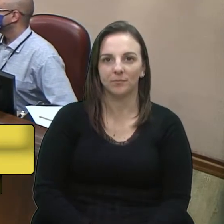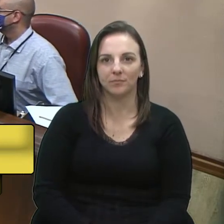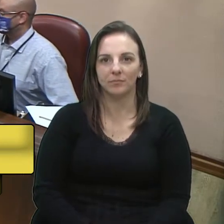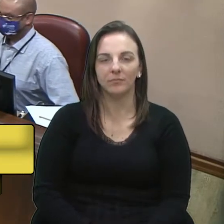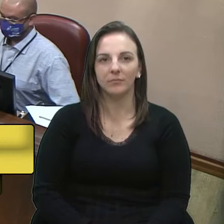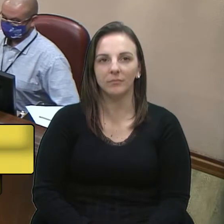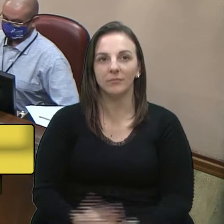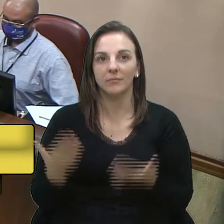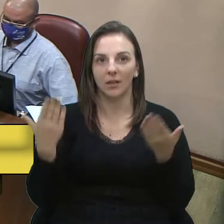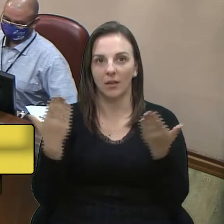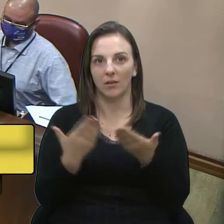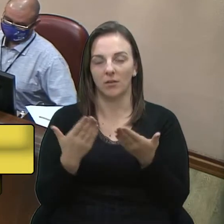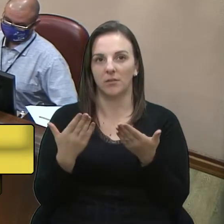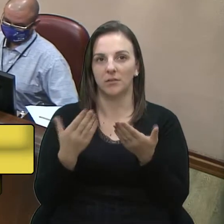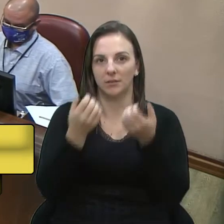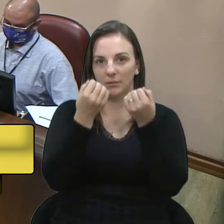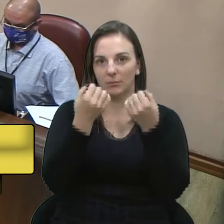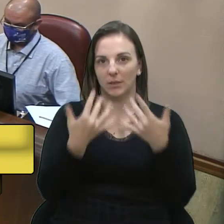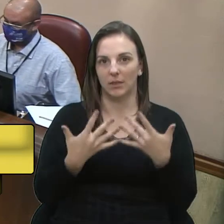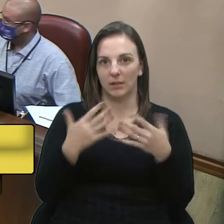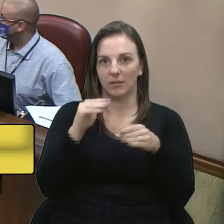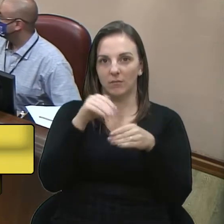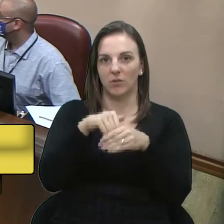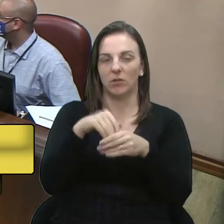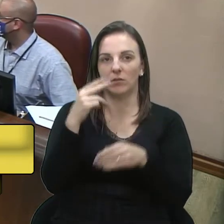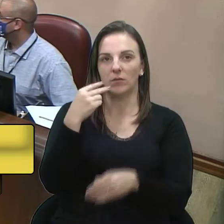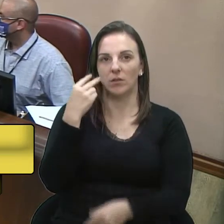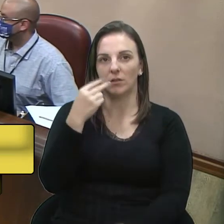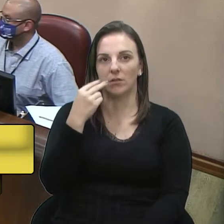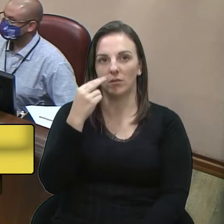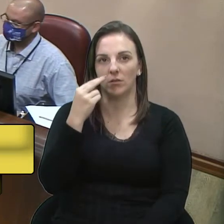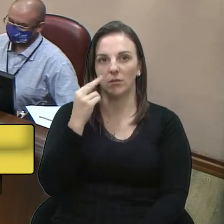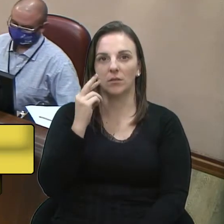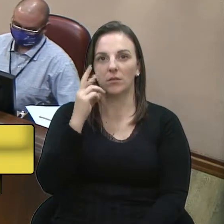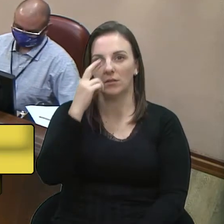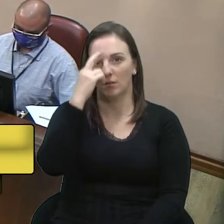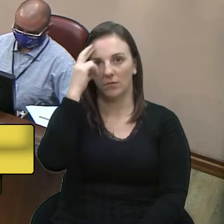Com a palavra para declarar voto, vereador Rafael Bueno.